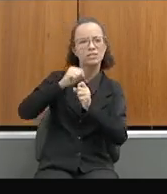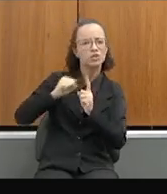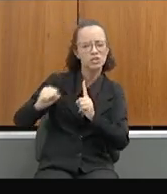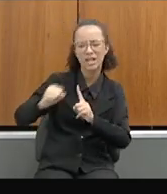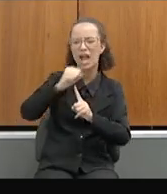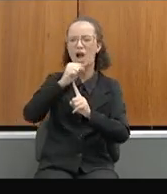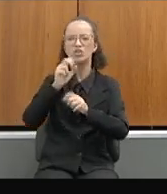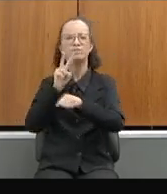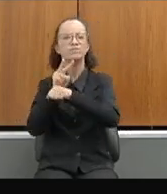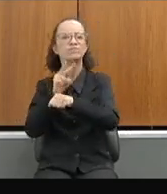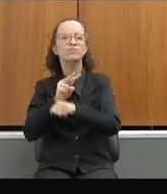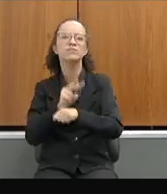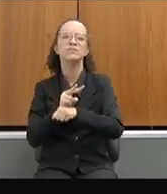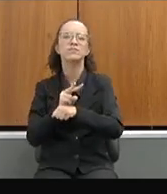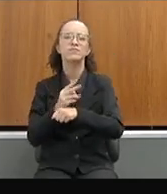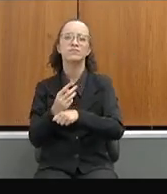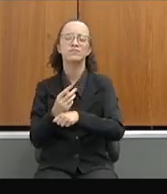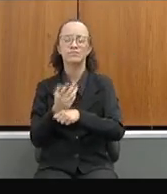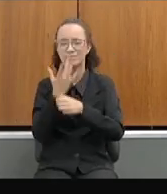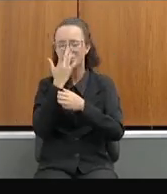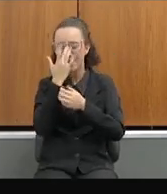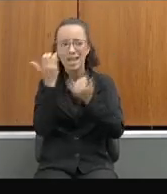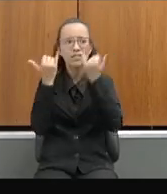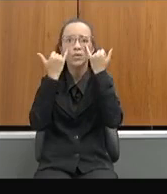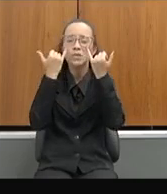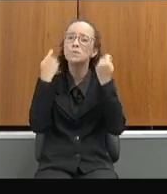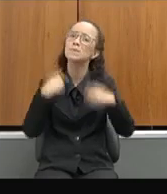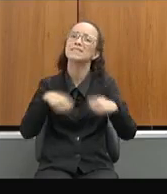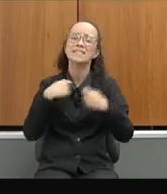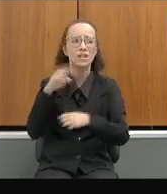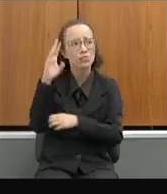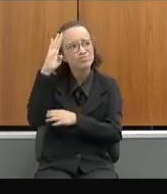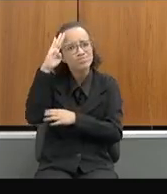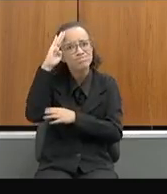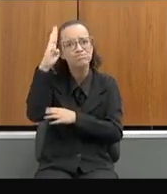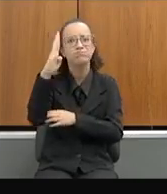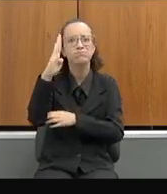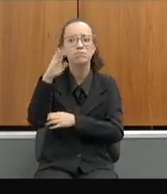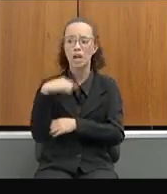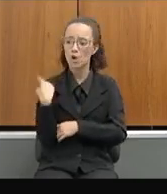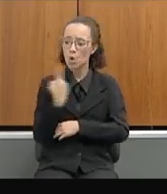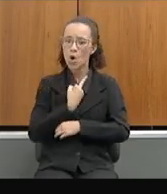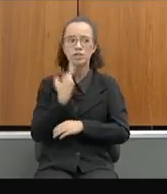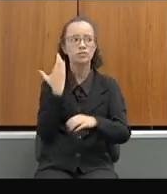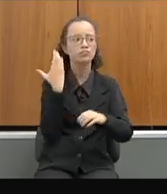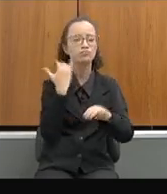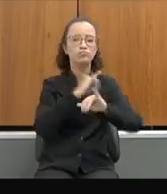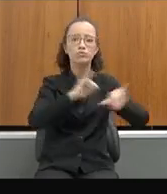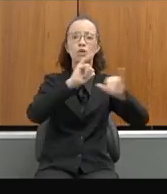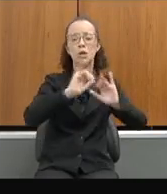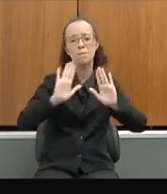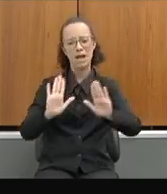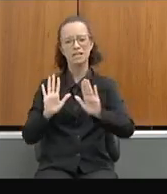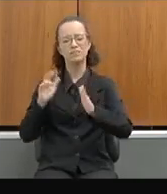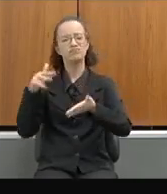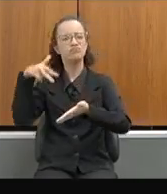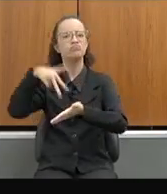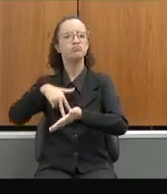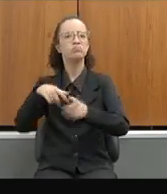fiscalização e as informações são fundamentais para a gente não só divulgar, mas nos posicionar enquanto